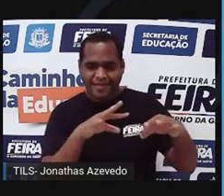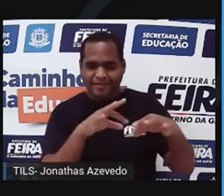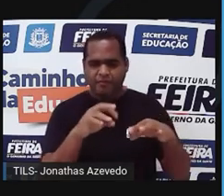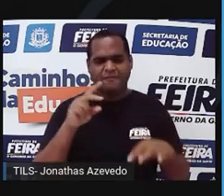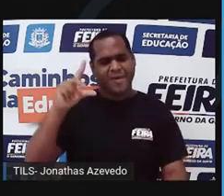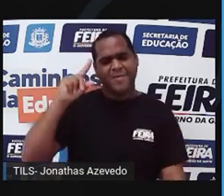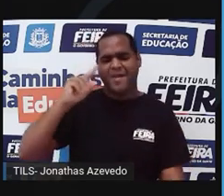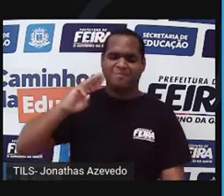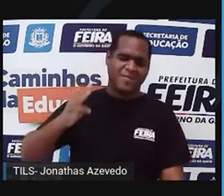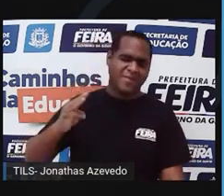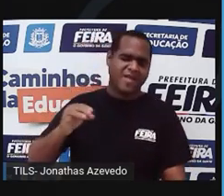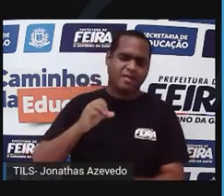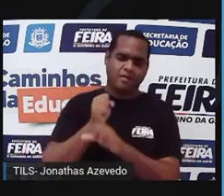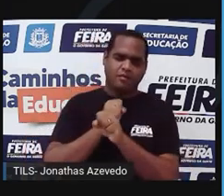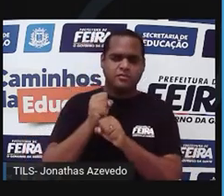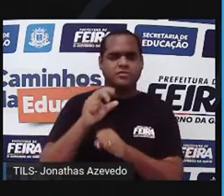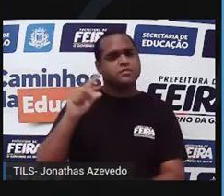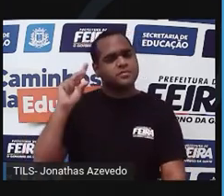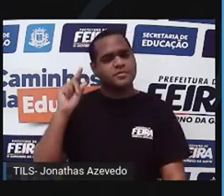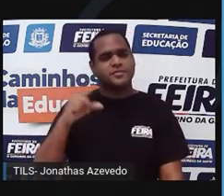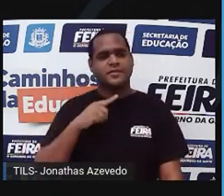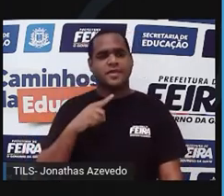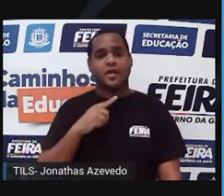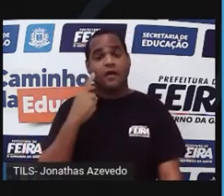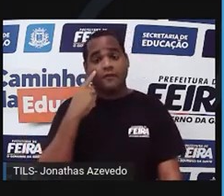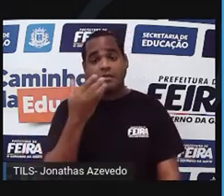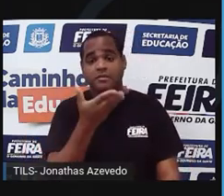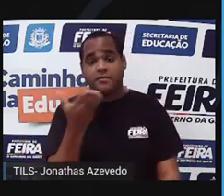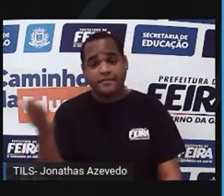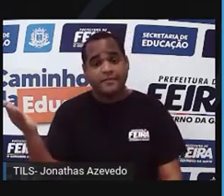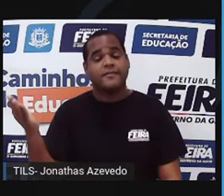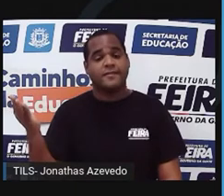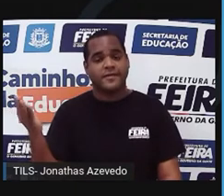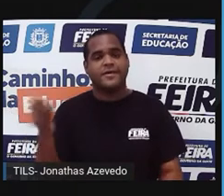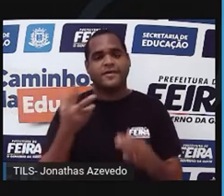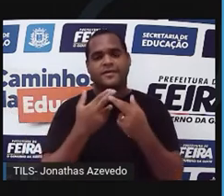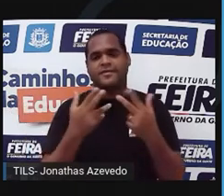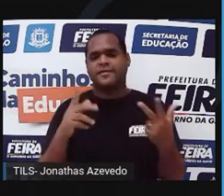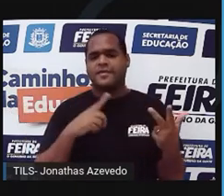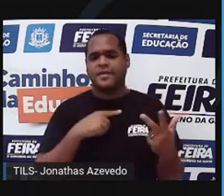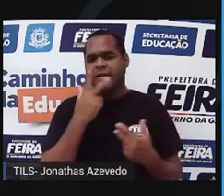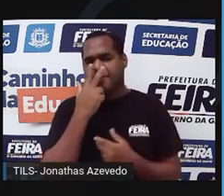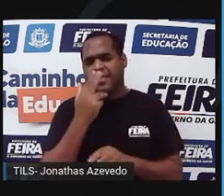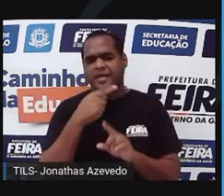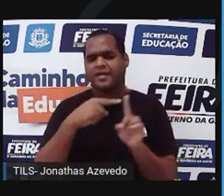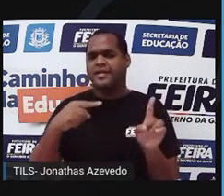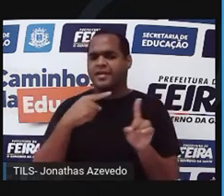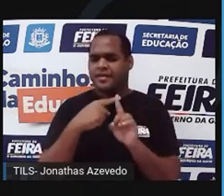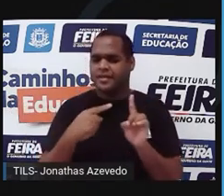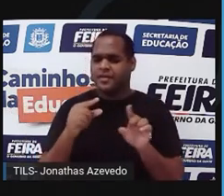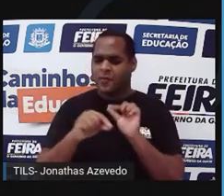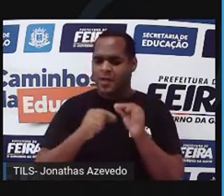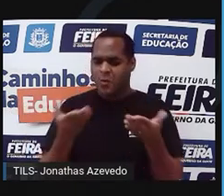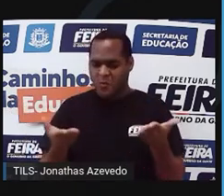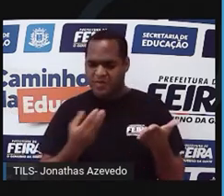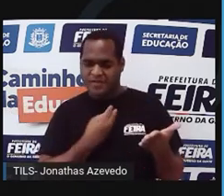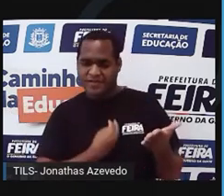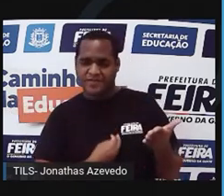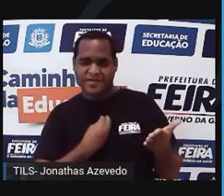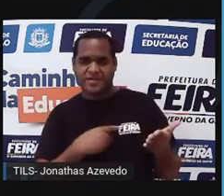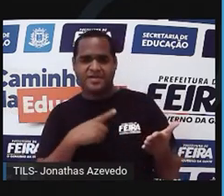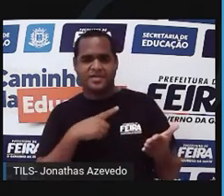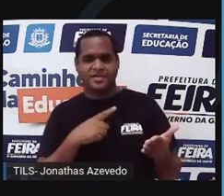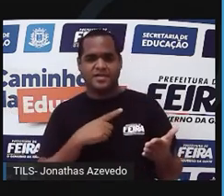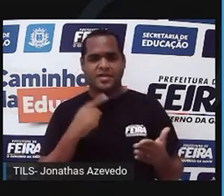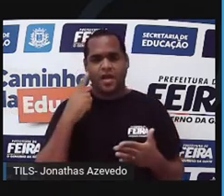muito tempo atrás. Então, a gente olha isso. Olha esses seres, olha como parece com o atual. Olha essa